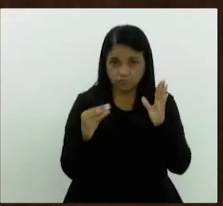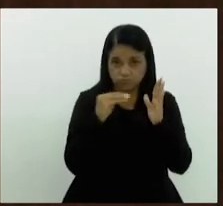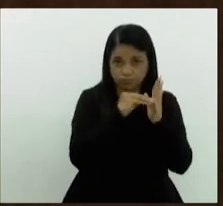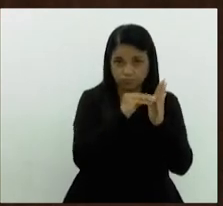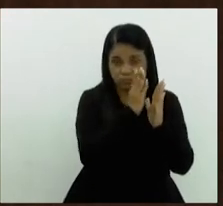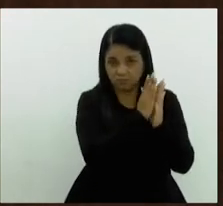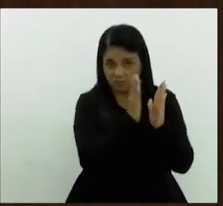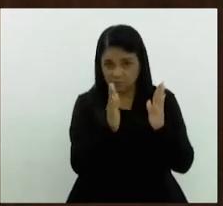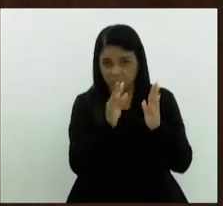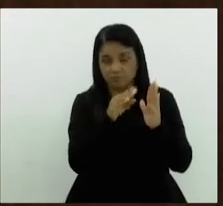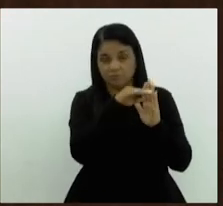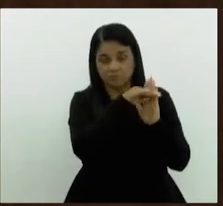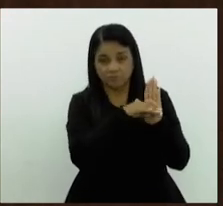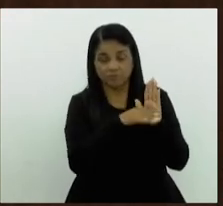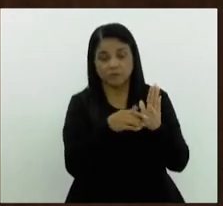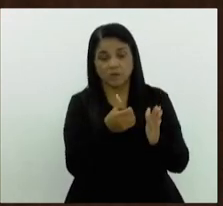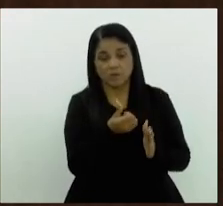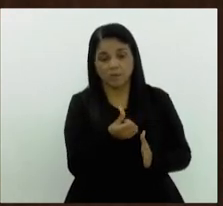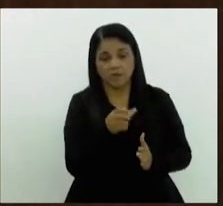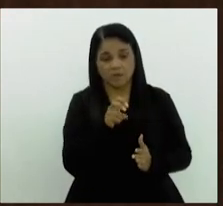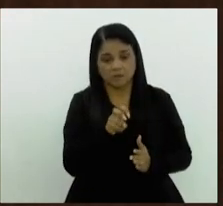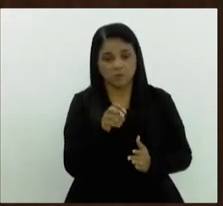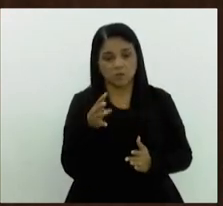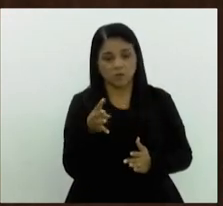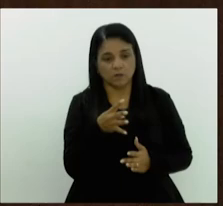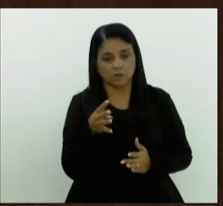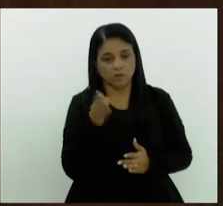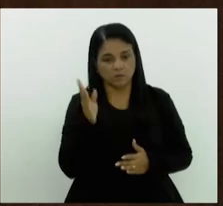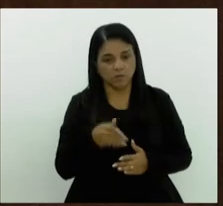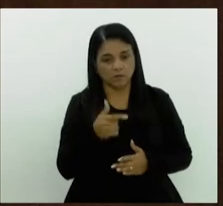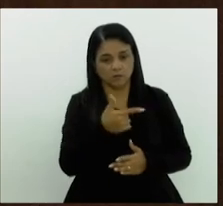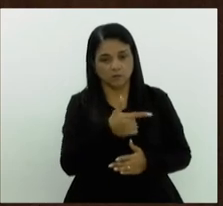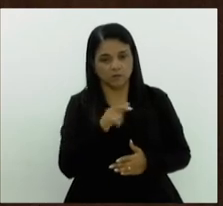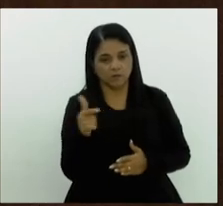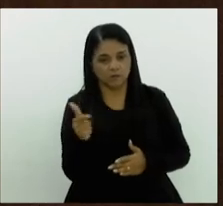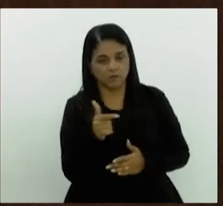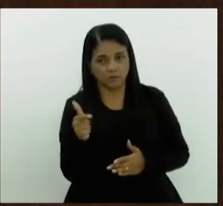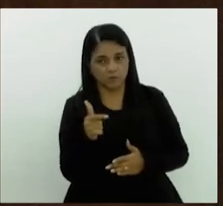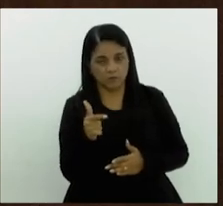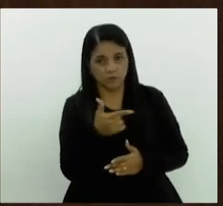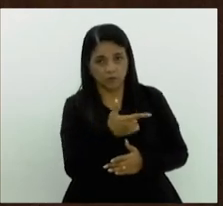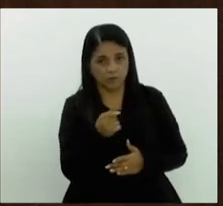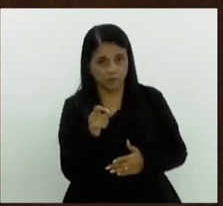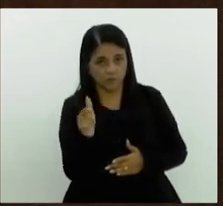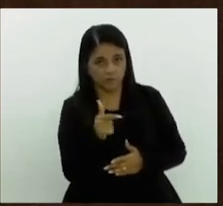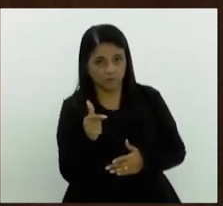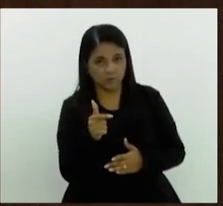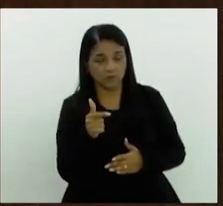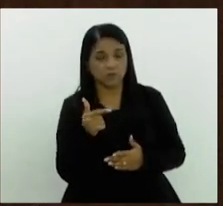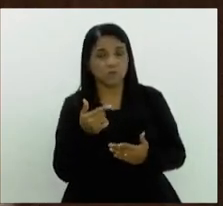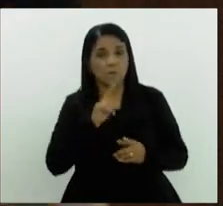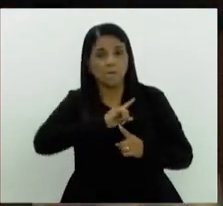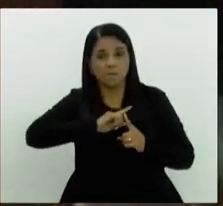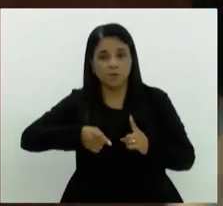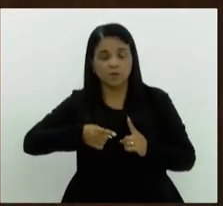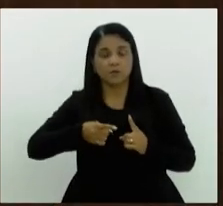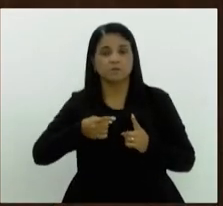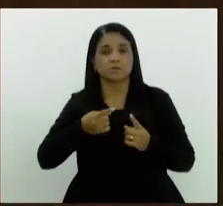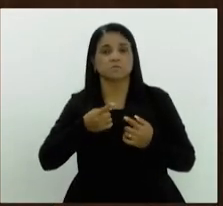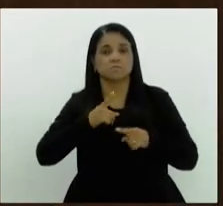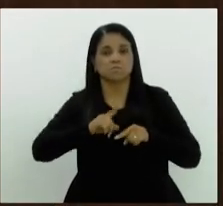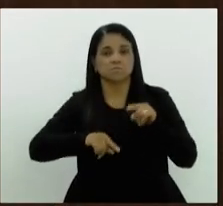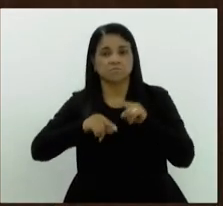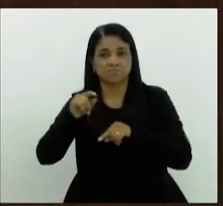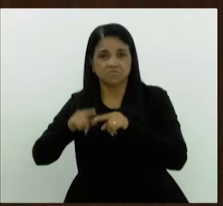é o projeto 654422 que proíbe a exposição e comercialização de produtos similares